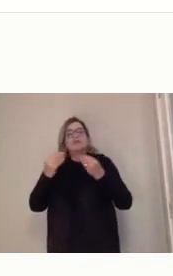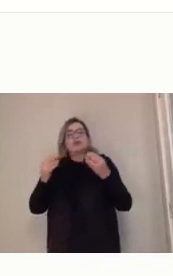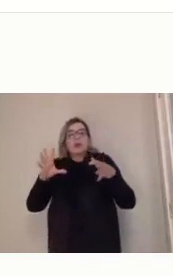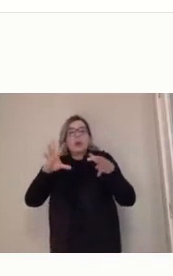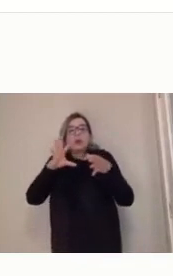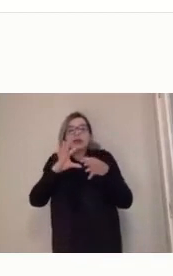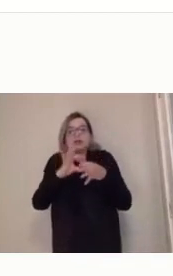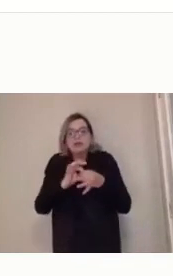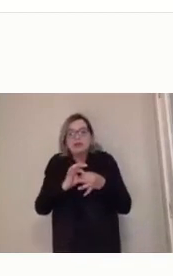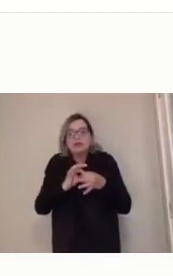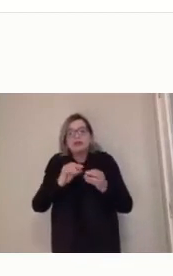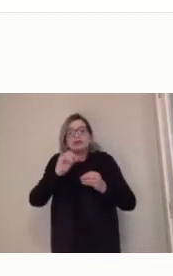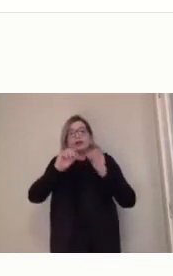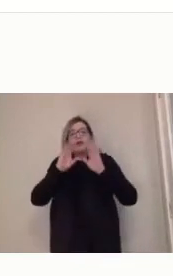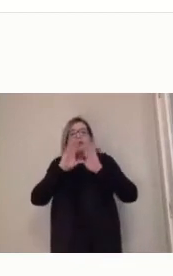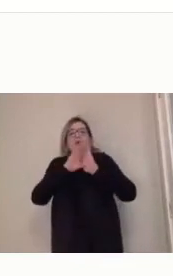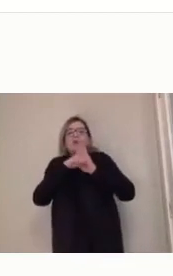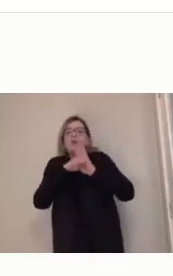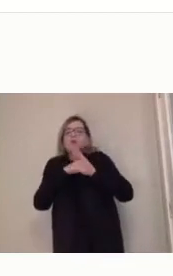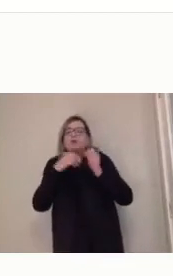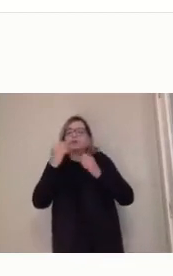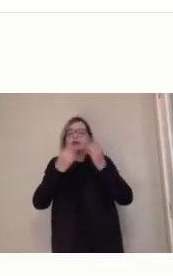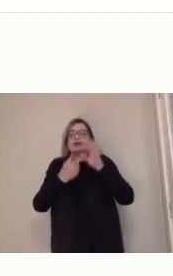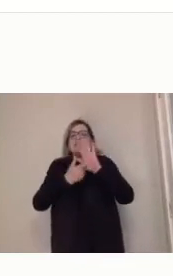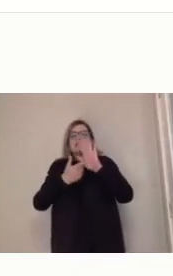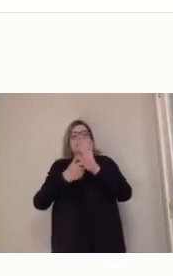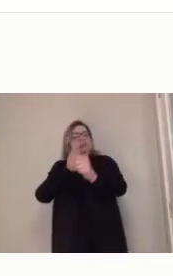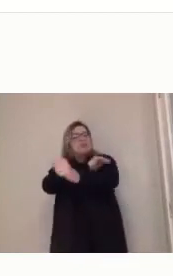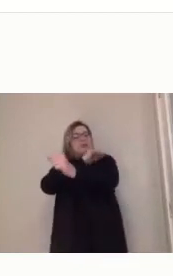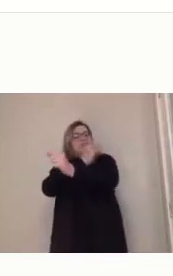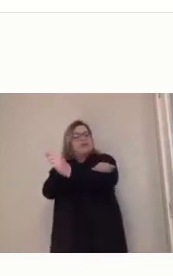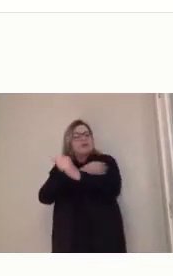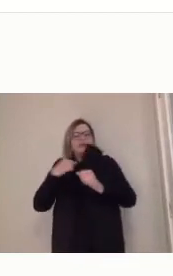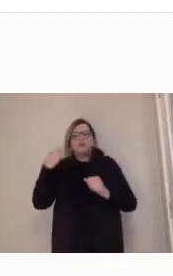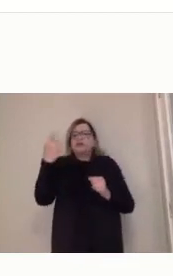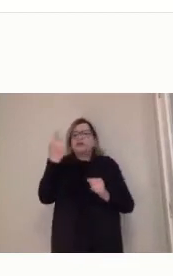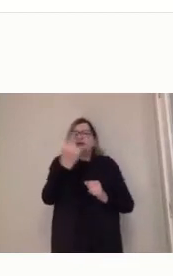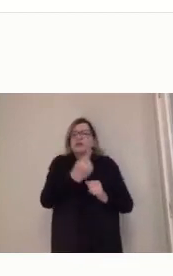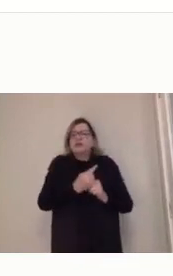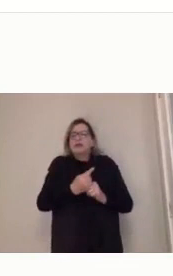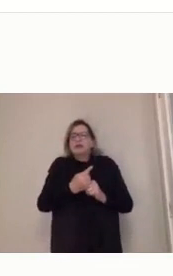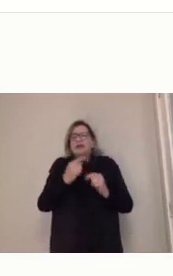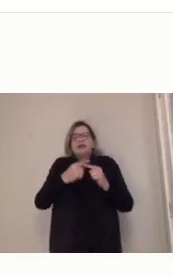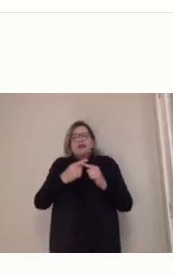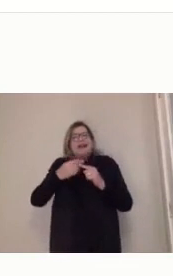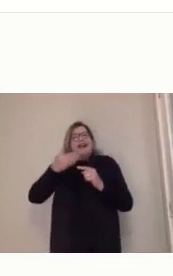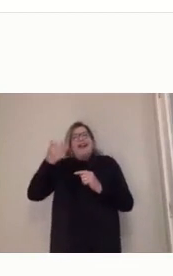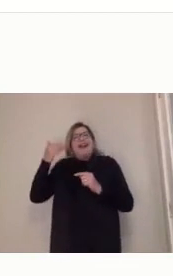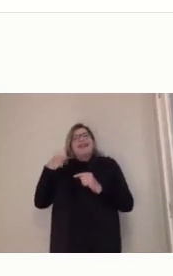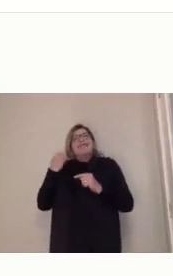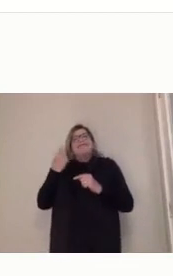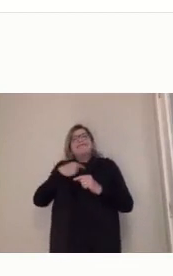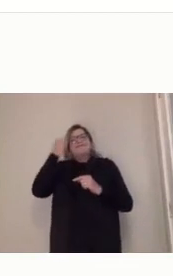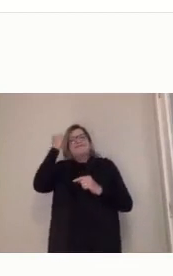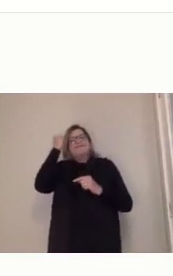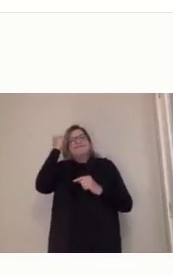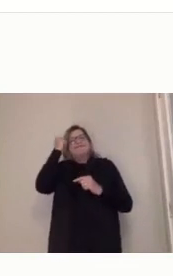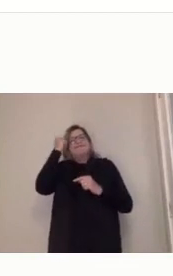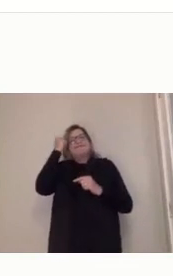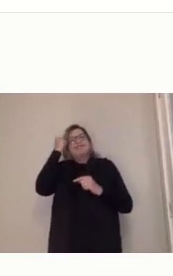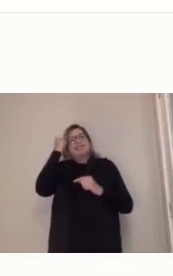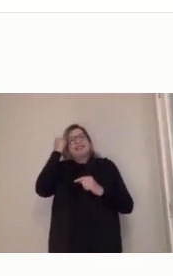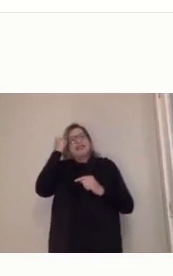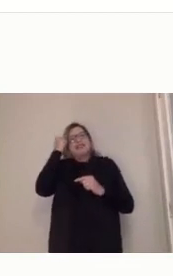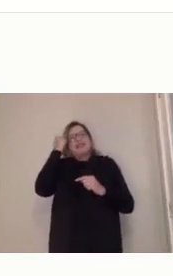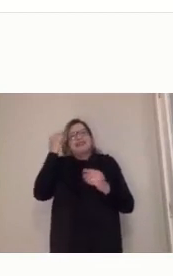vai trazer uma revolução muito grande para todos nós, porque antes a gente achava, assim, por exemplo, e a gente vê que a própria evolução do